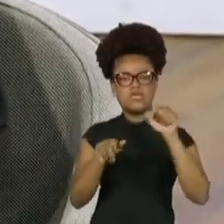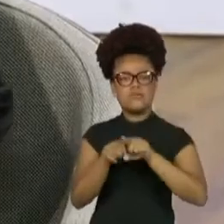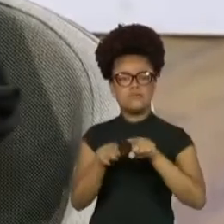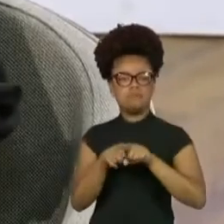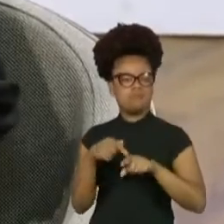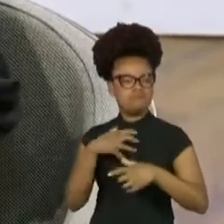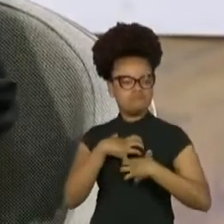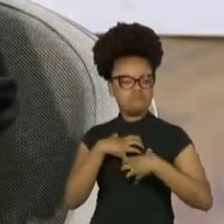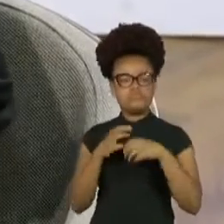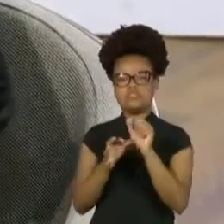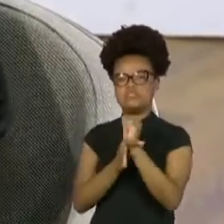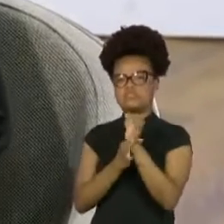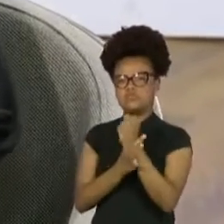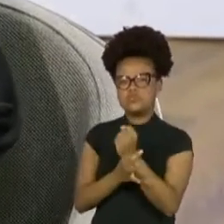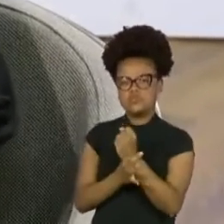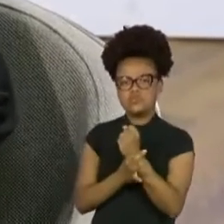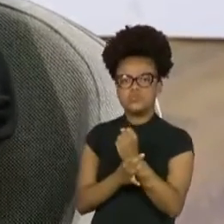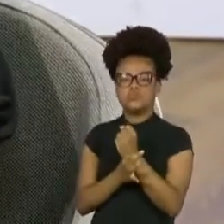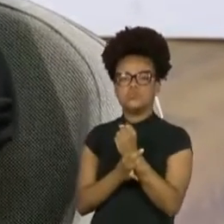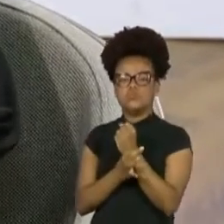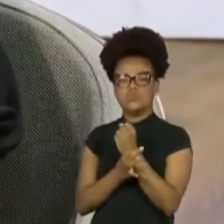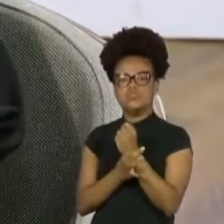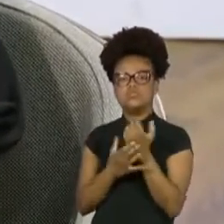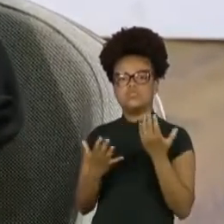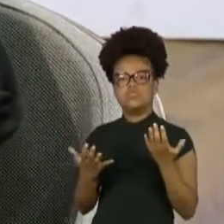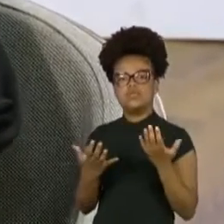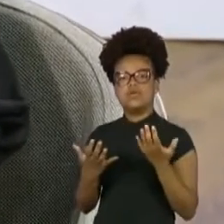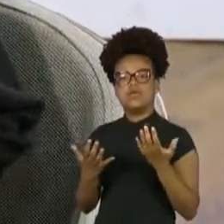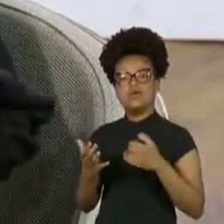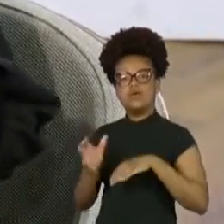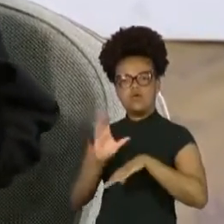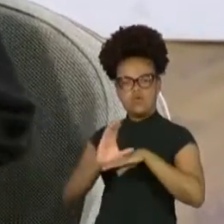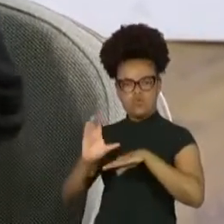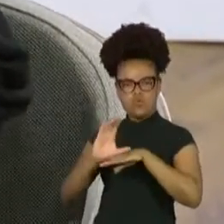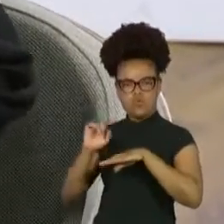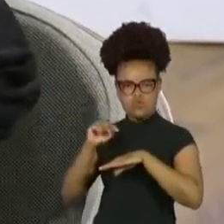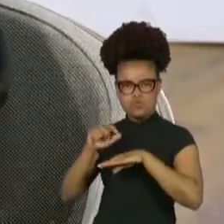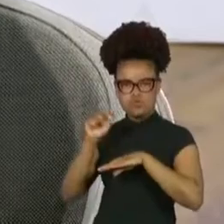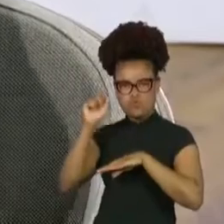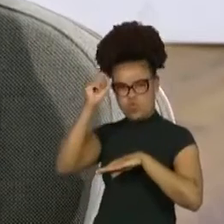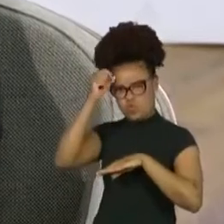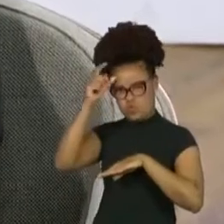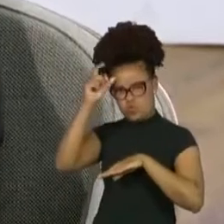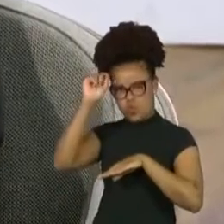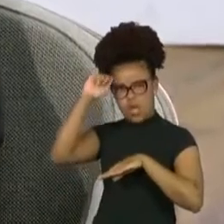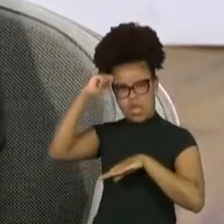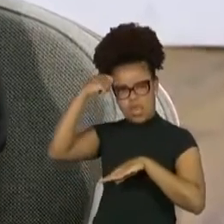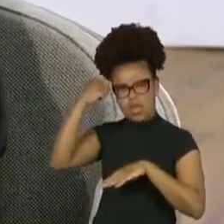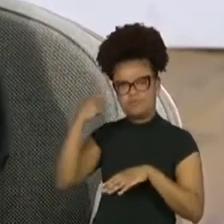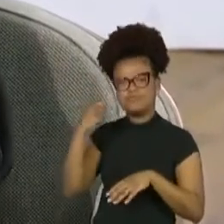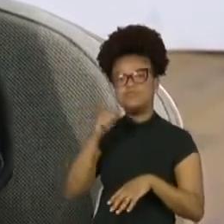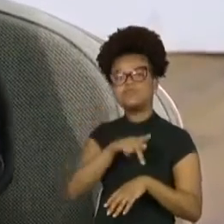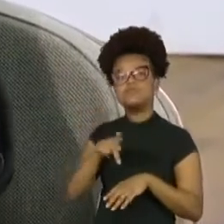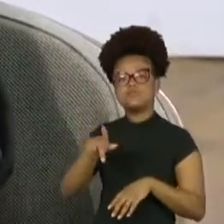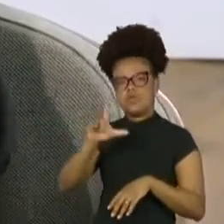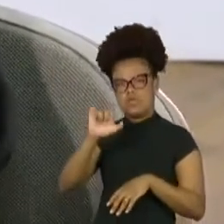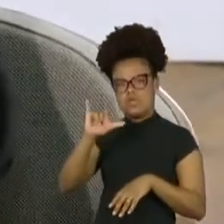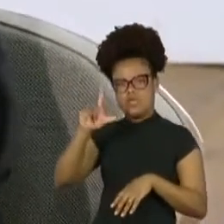E esse curso de cultura negra que eu fiz com Lélia Gonzalez foi um reforço.